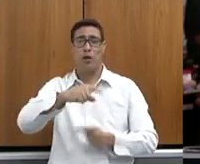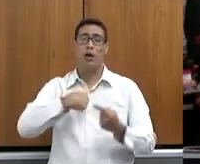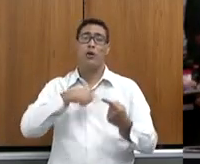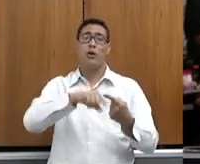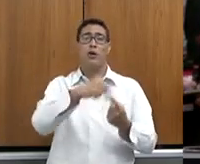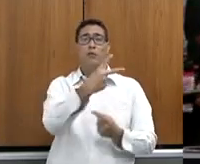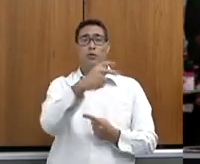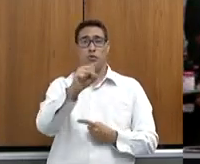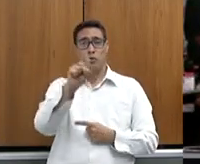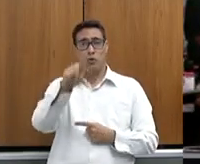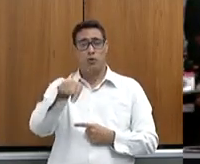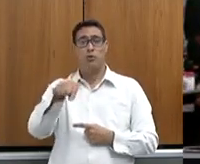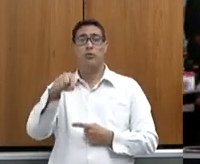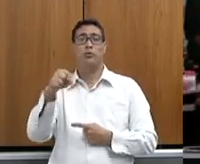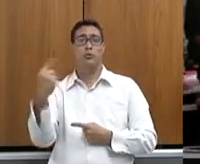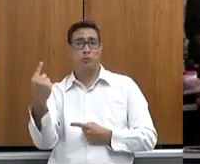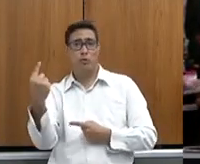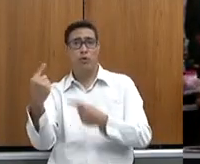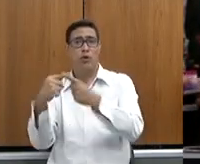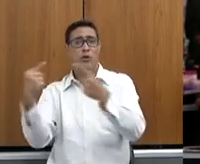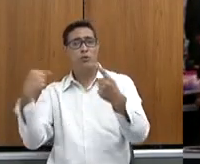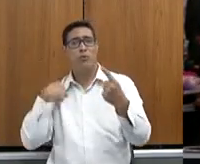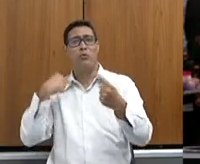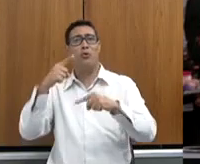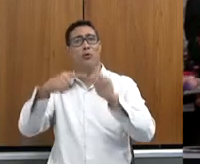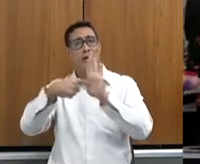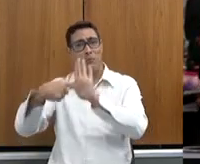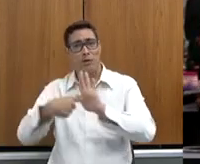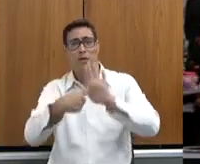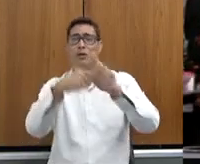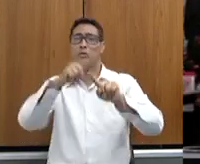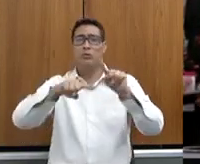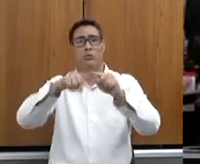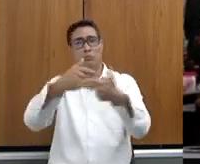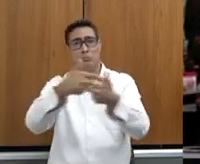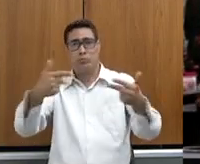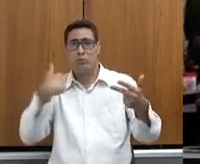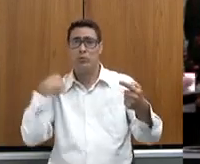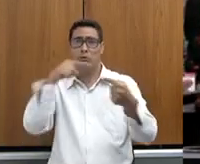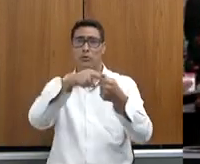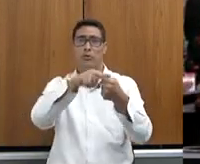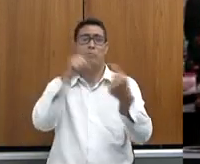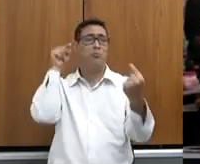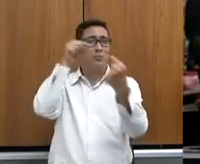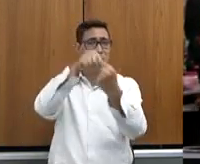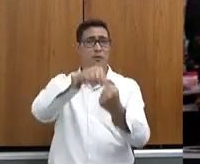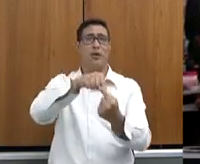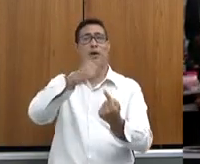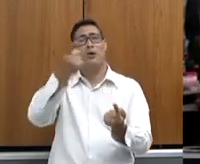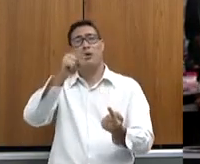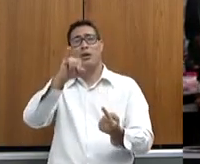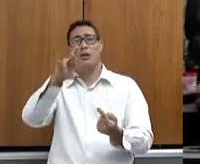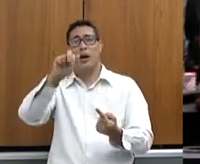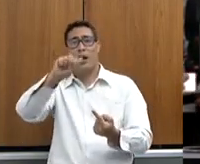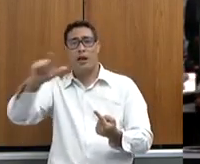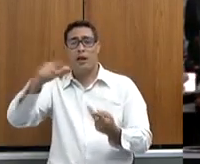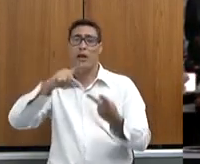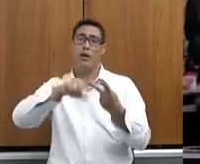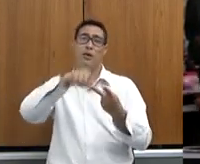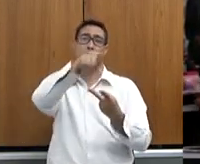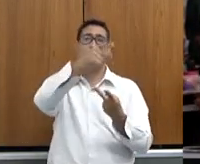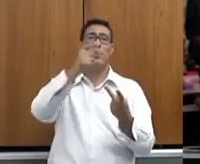apresentação online de produtos potenciais do agronegócio para os players de Portugal, missão Israel, missão Chile, com as